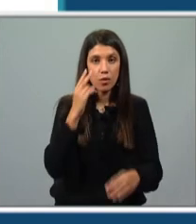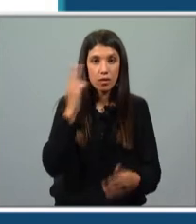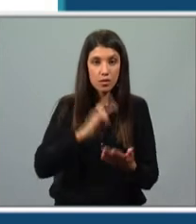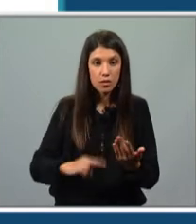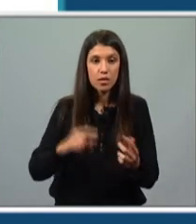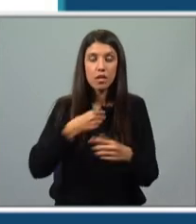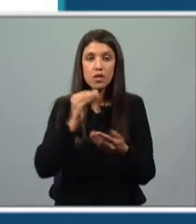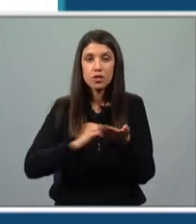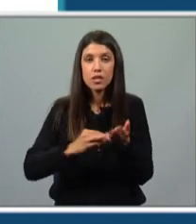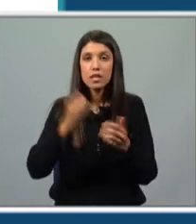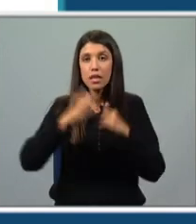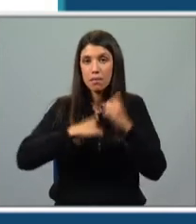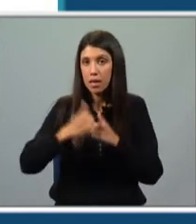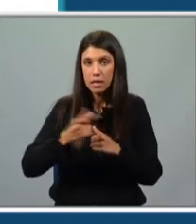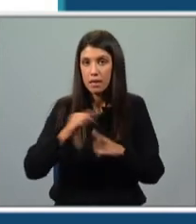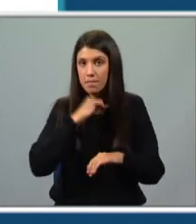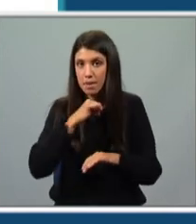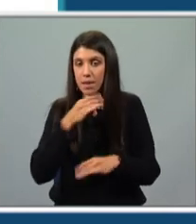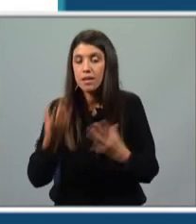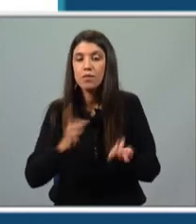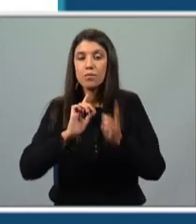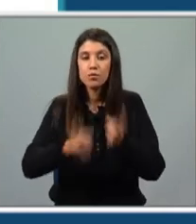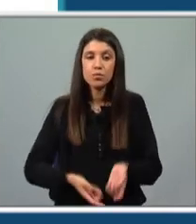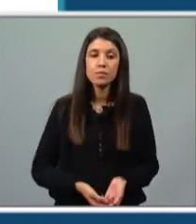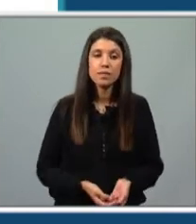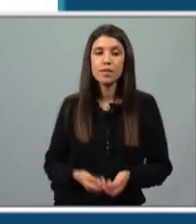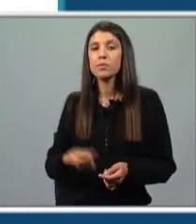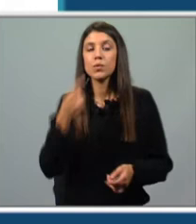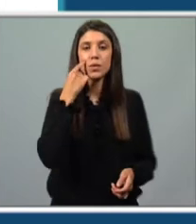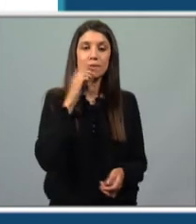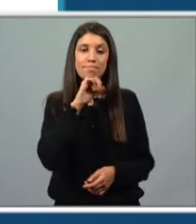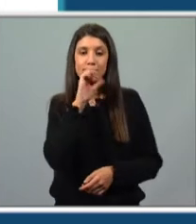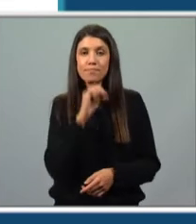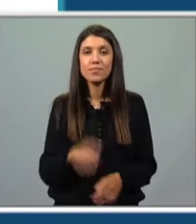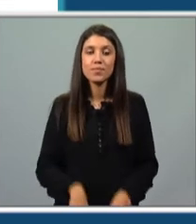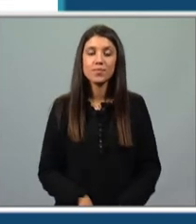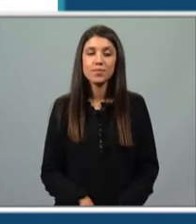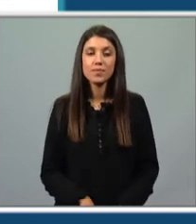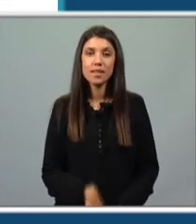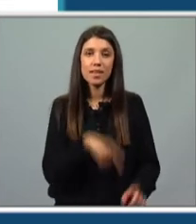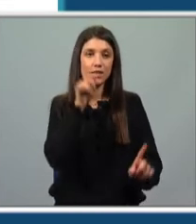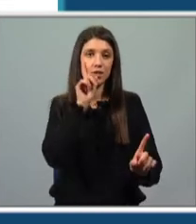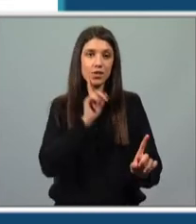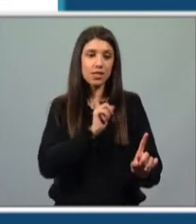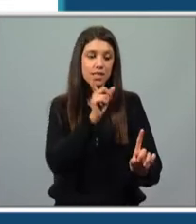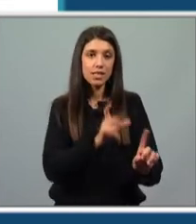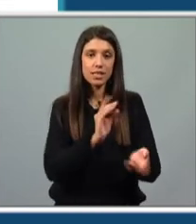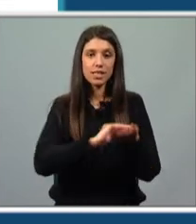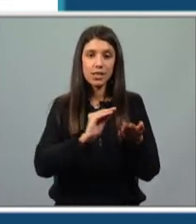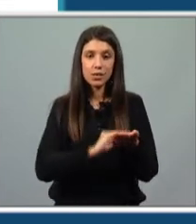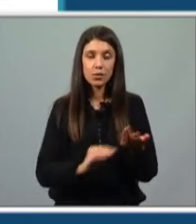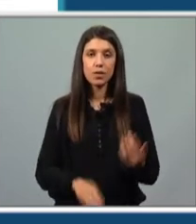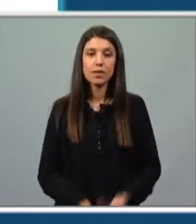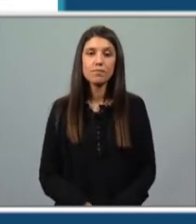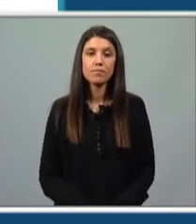gramática, é verdade. E vamos então começar por conhecer esta escritora. Desta vez